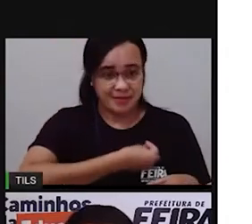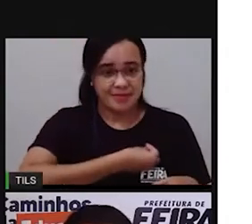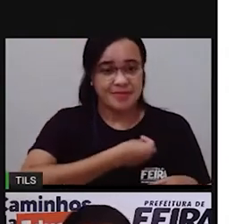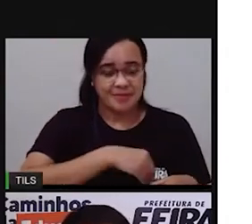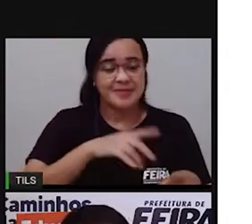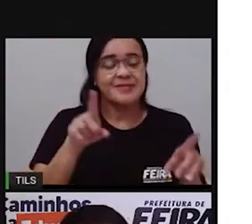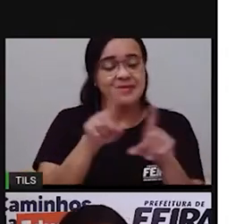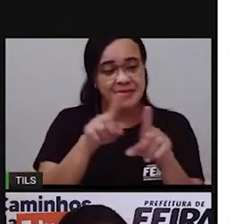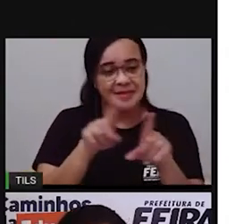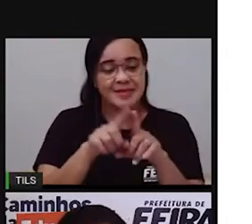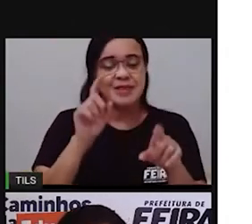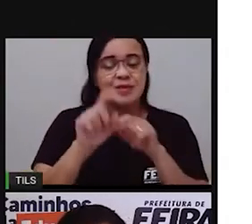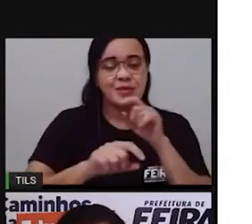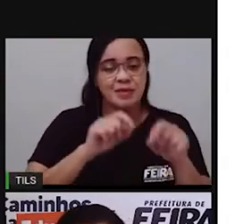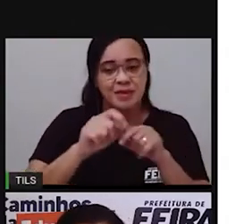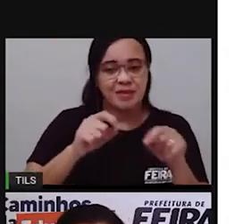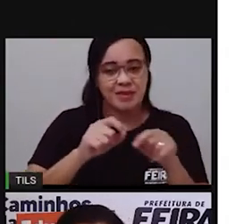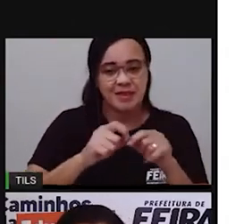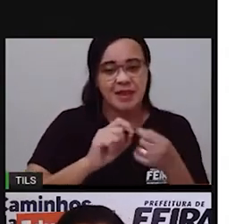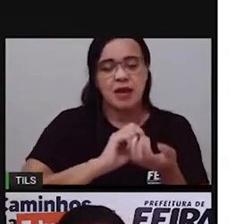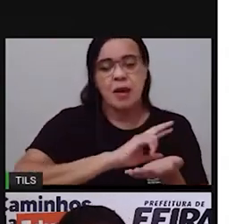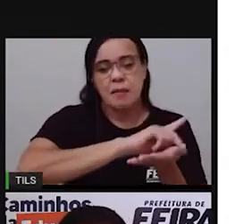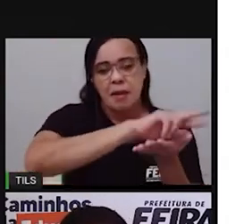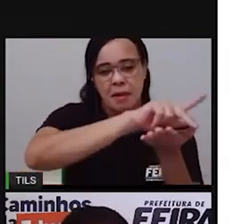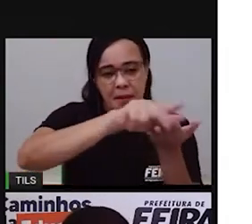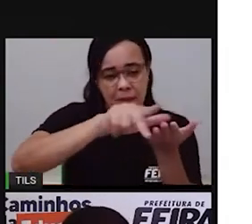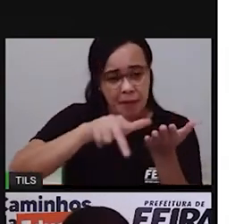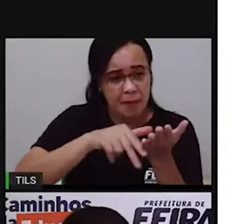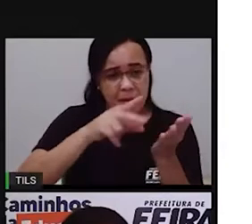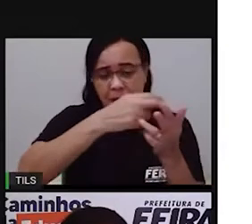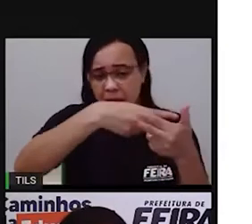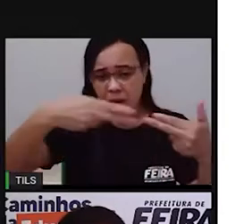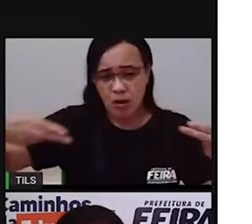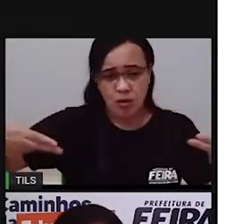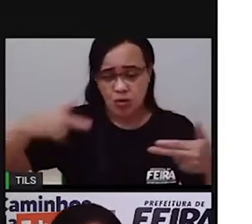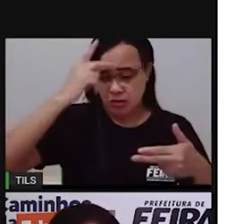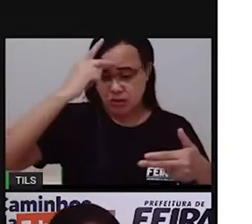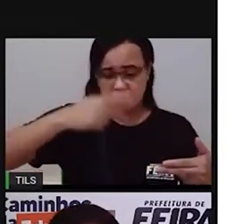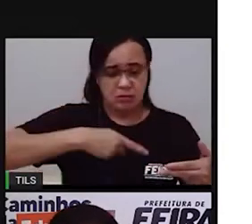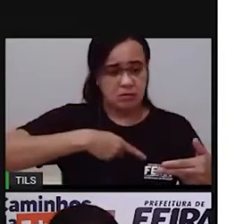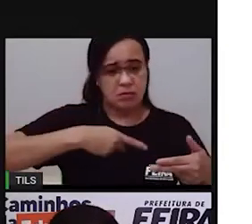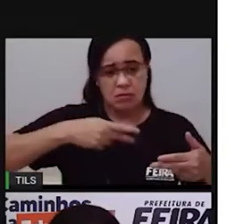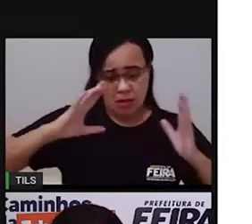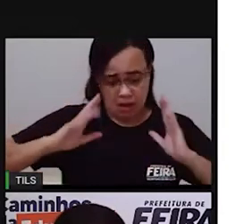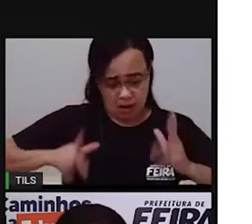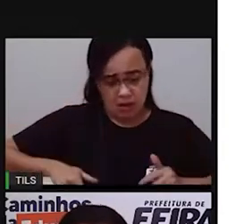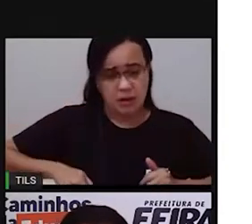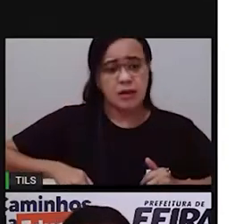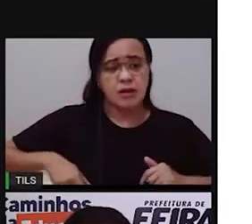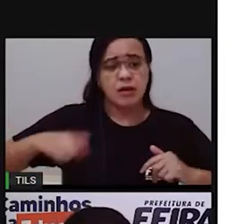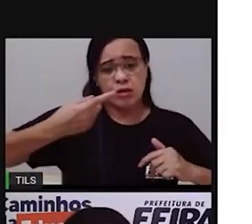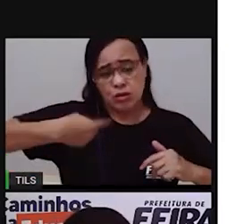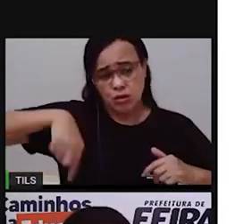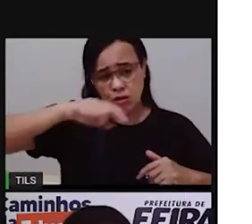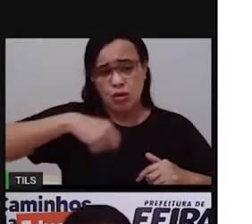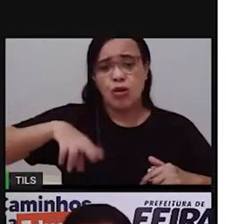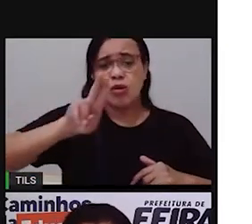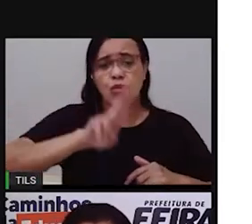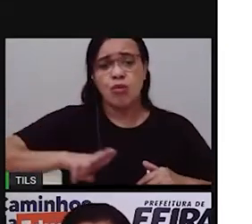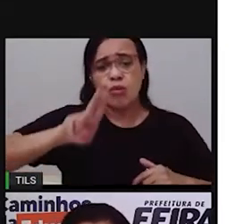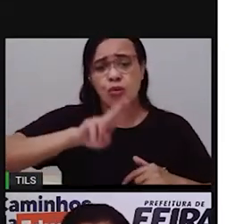nas nossas atividades relacionadas a higiene pessoal. A gente utiliza a água para beber,